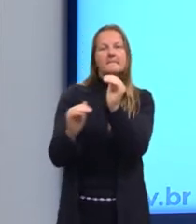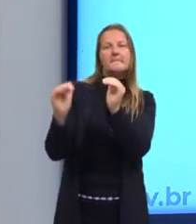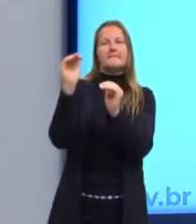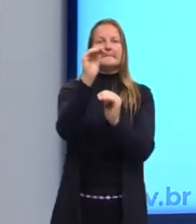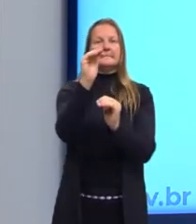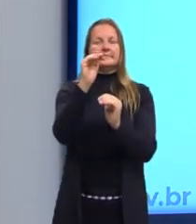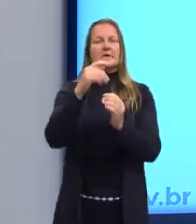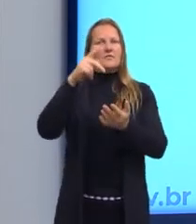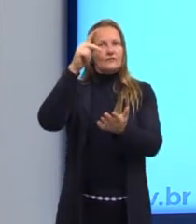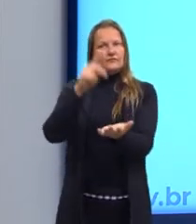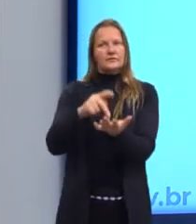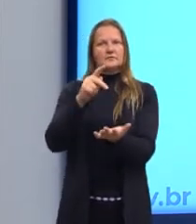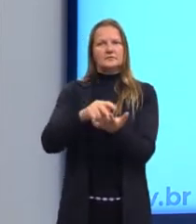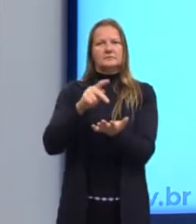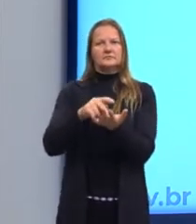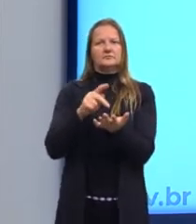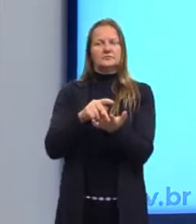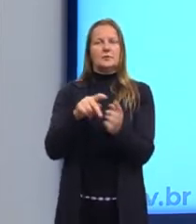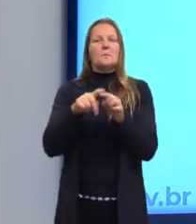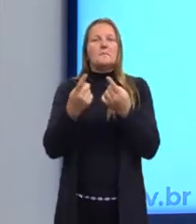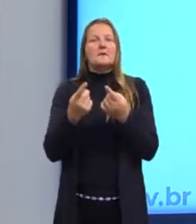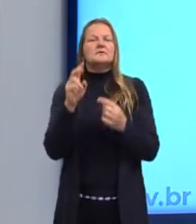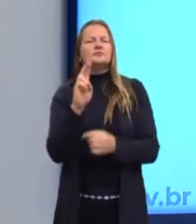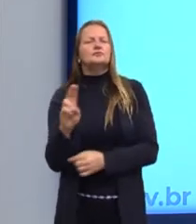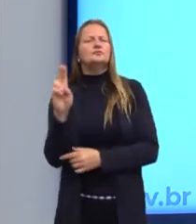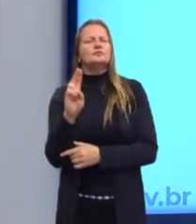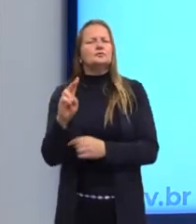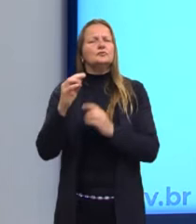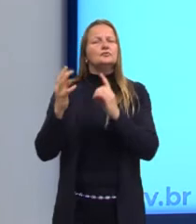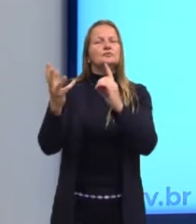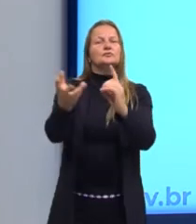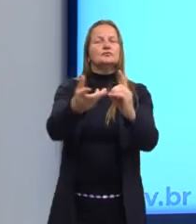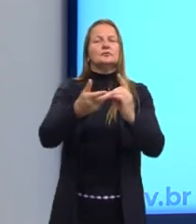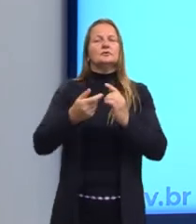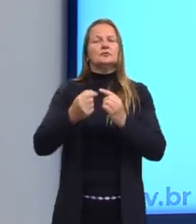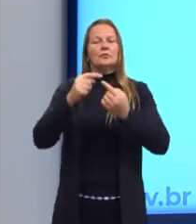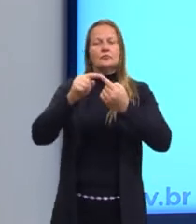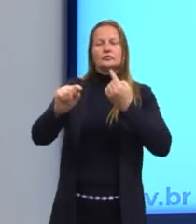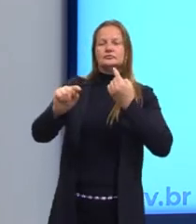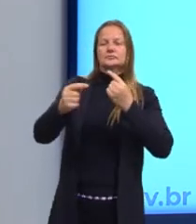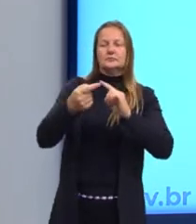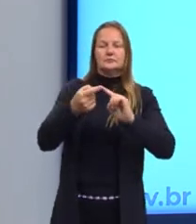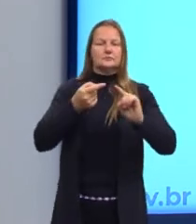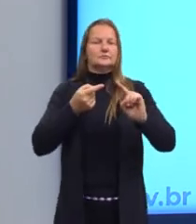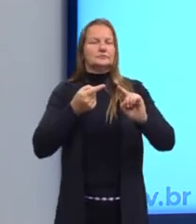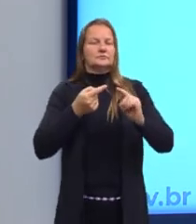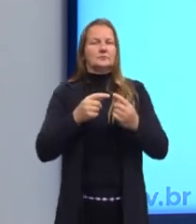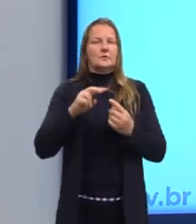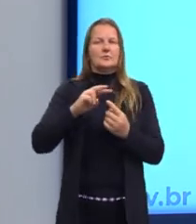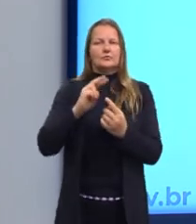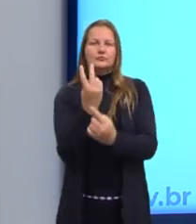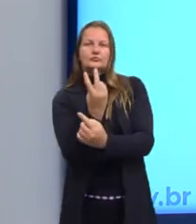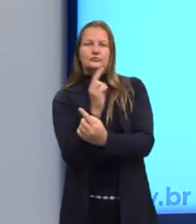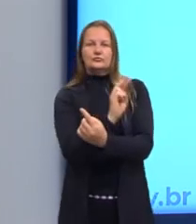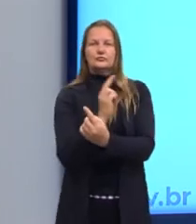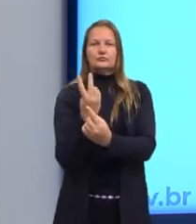e ser o verdadeiro. Mas ele se utiliza, ele faz esse jogo dos contrários. Sempre que você